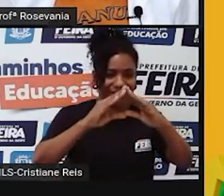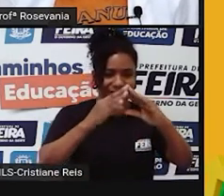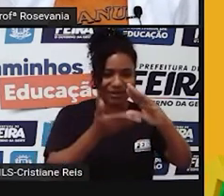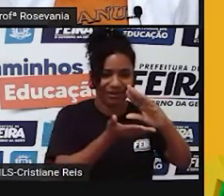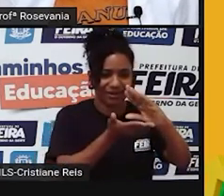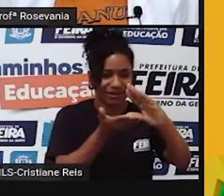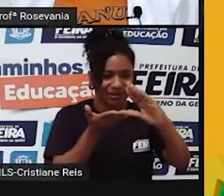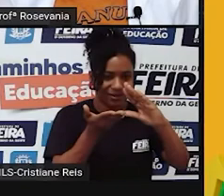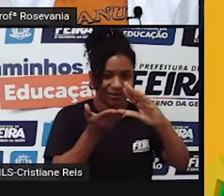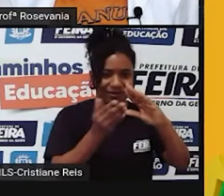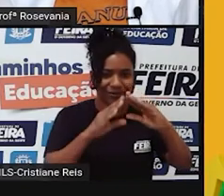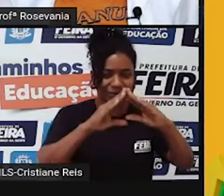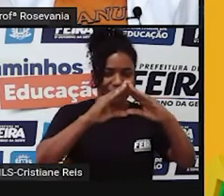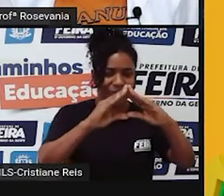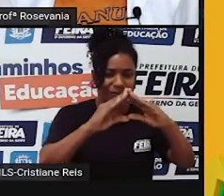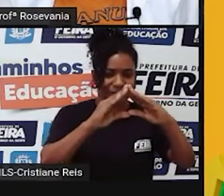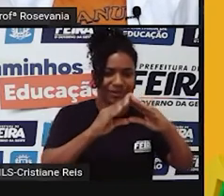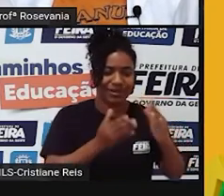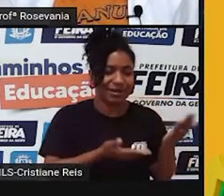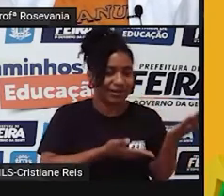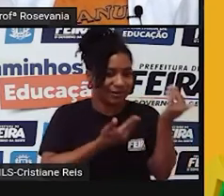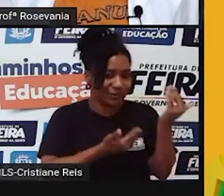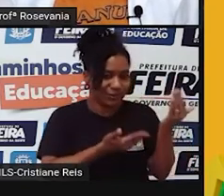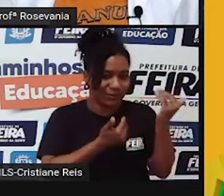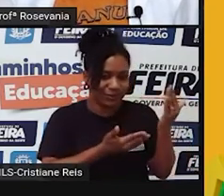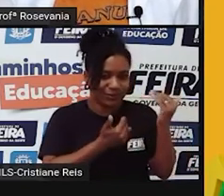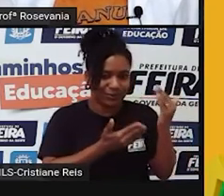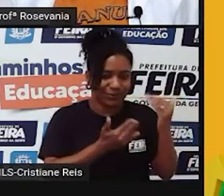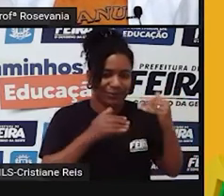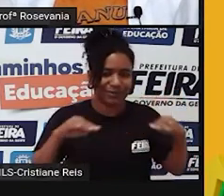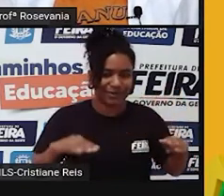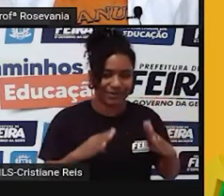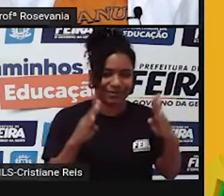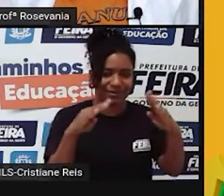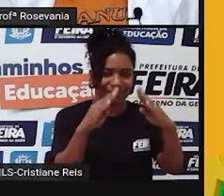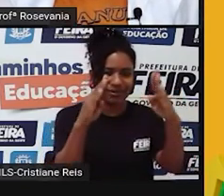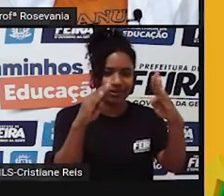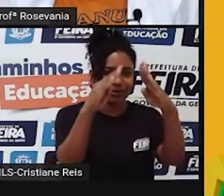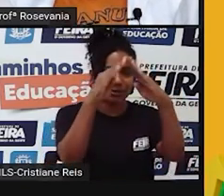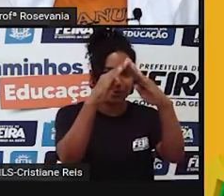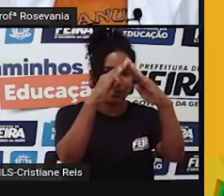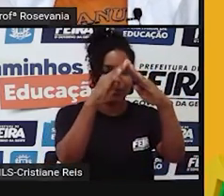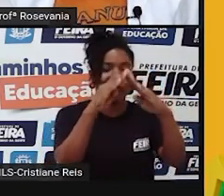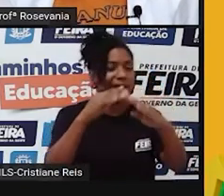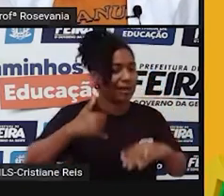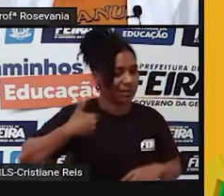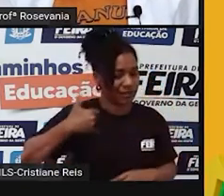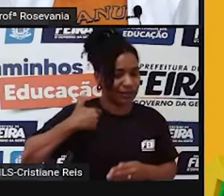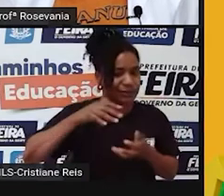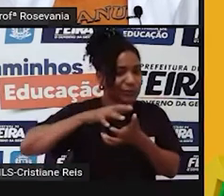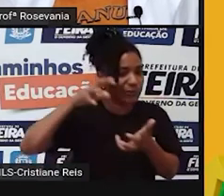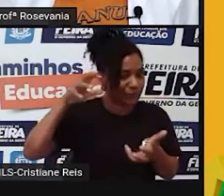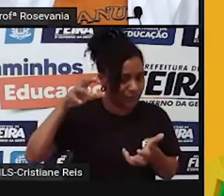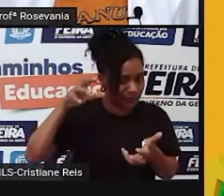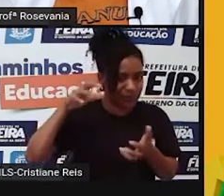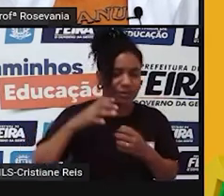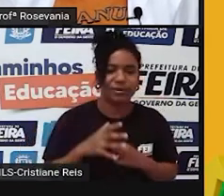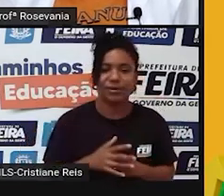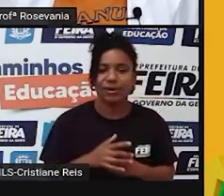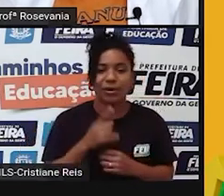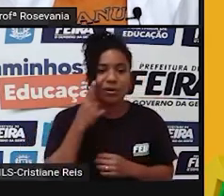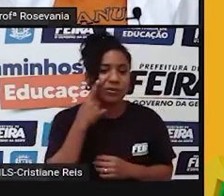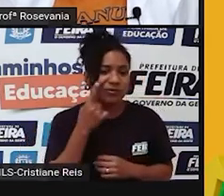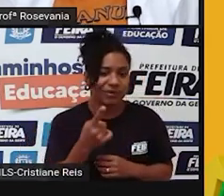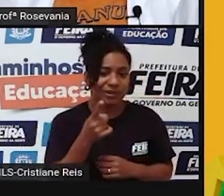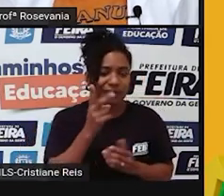novas, à medida que a gente vai subindo, as idades, elas vão aumentando, né. E isso você percebe que é uma